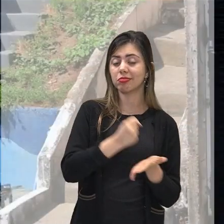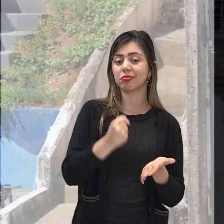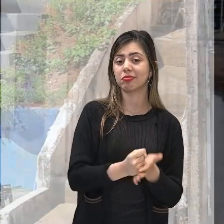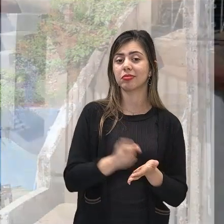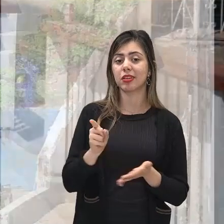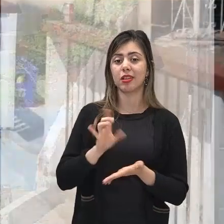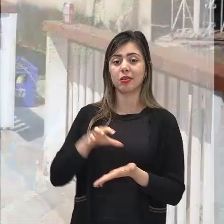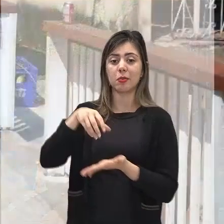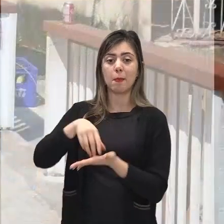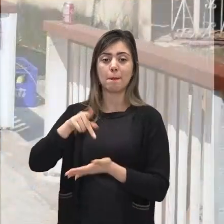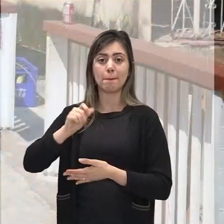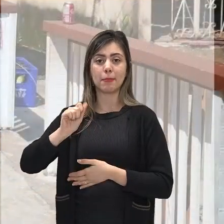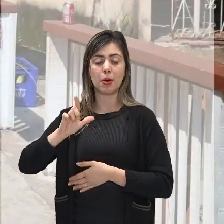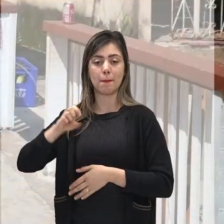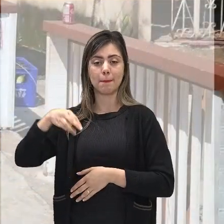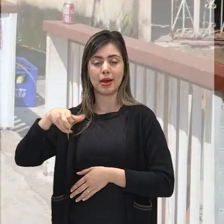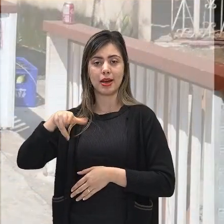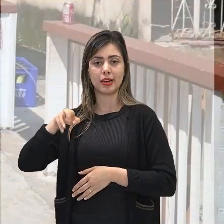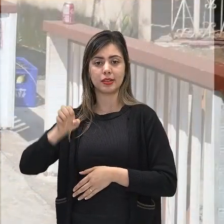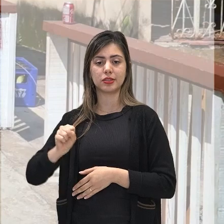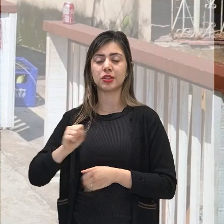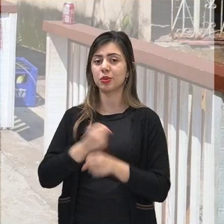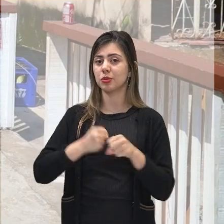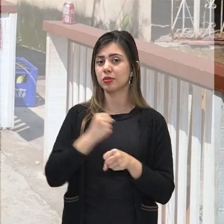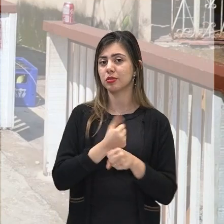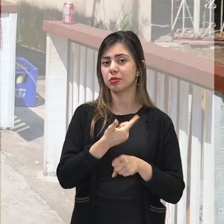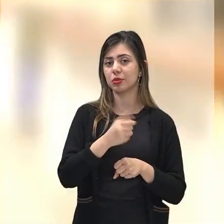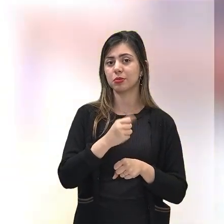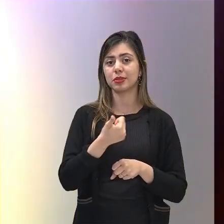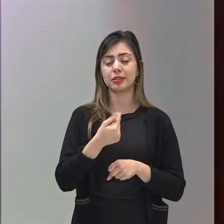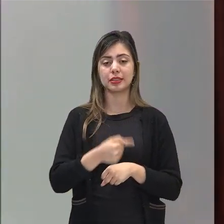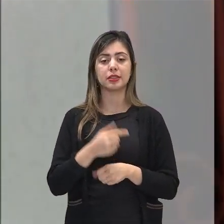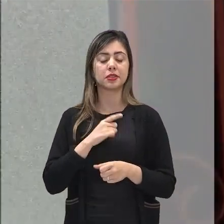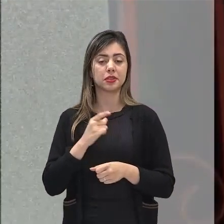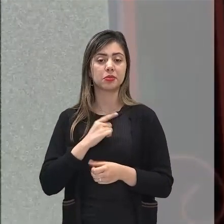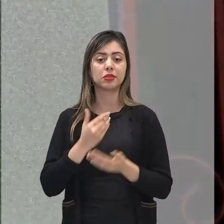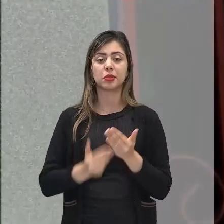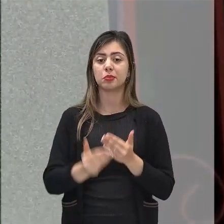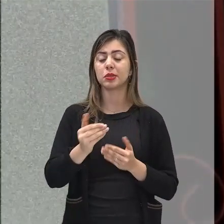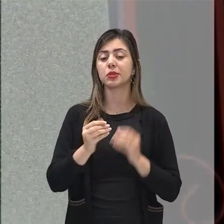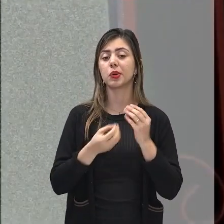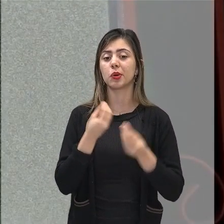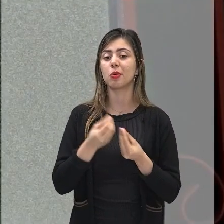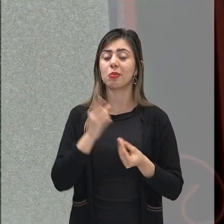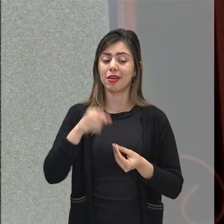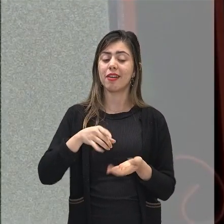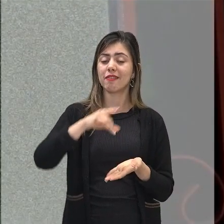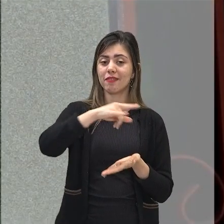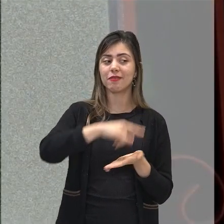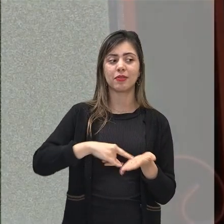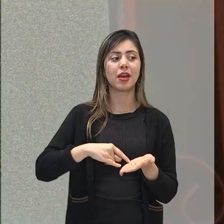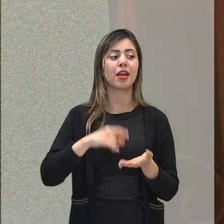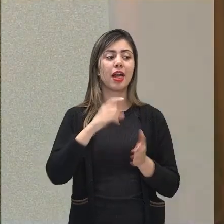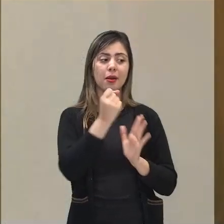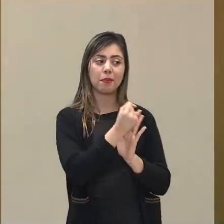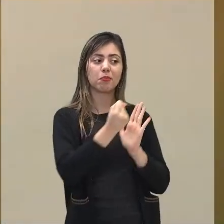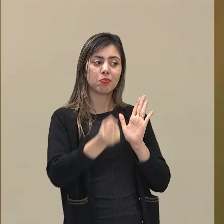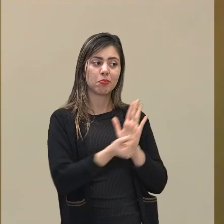Cultural Palmares em 2017. E passou a ser tombado também como patrimônio cultural imaterial.